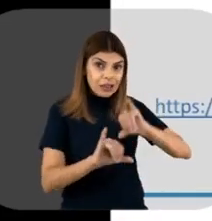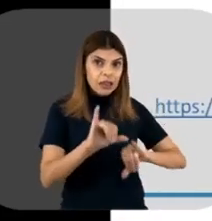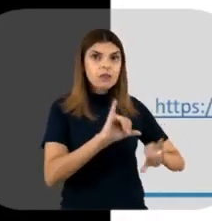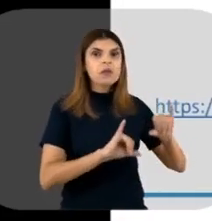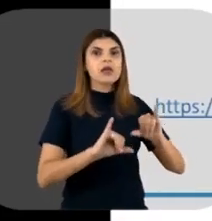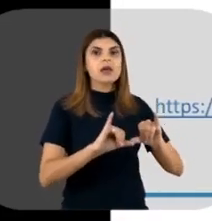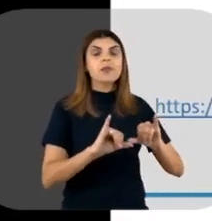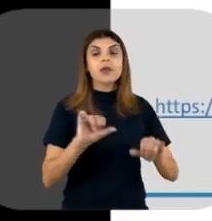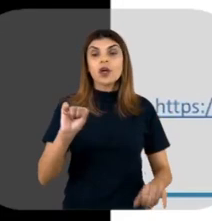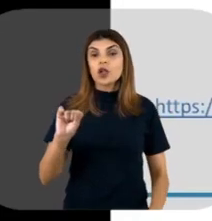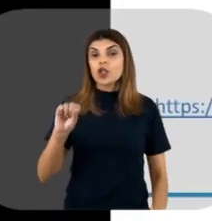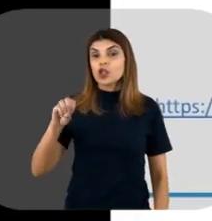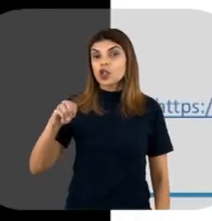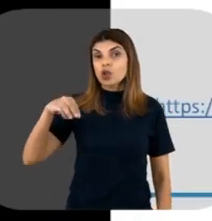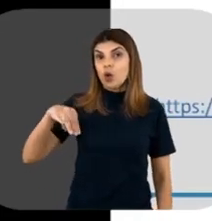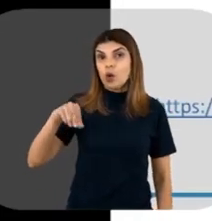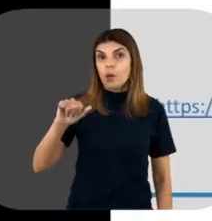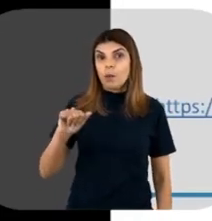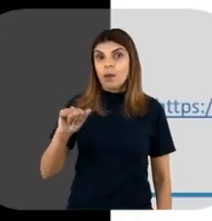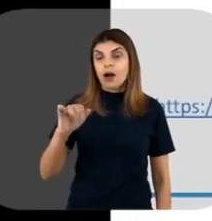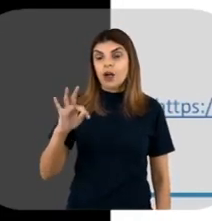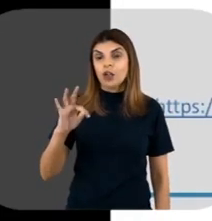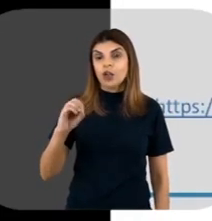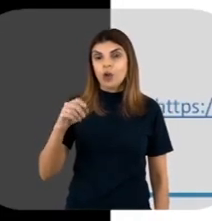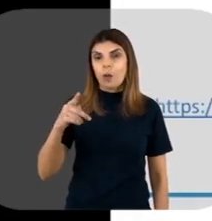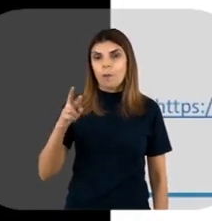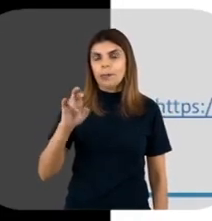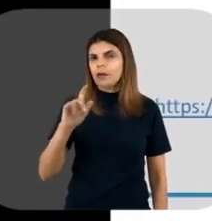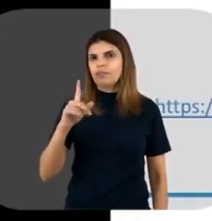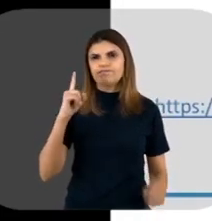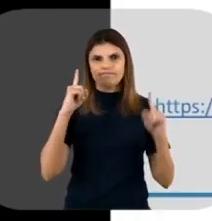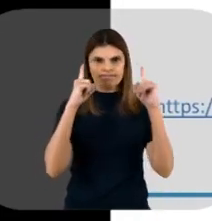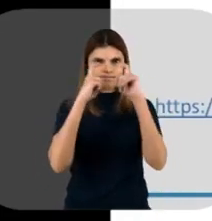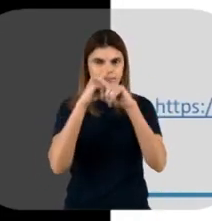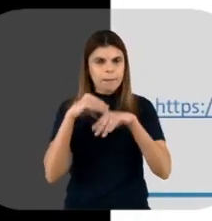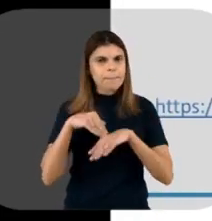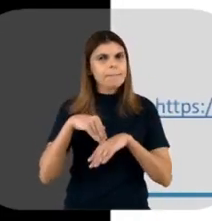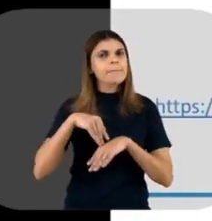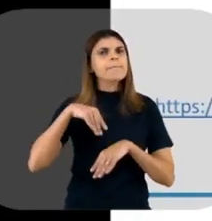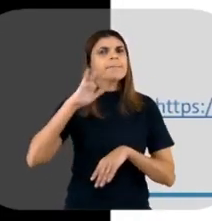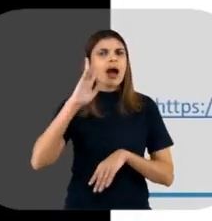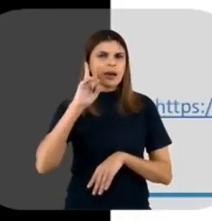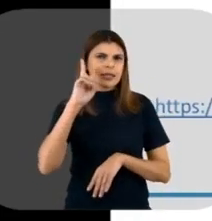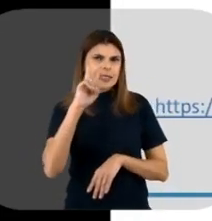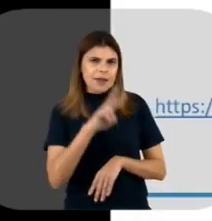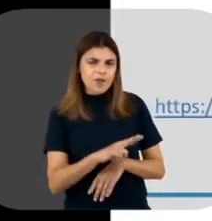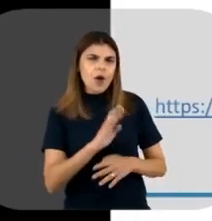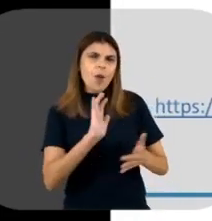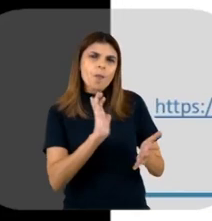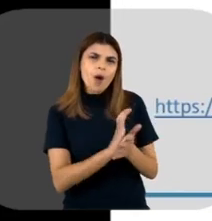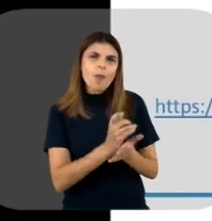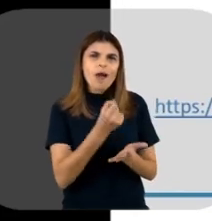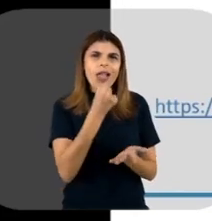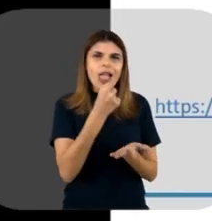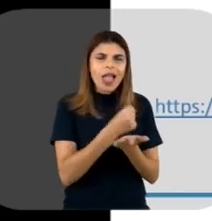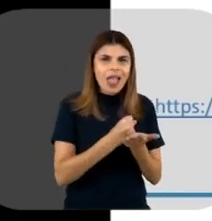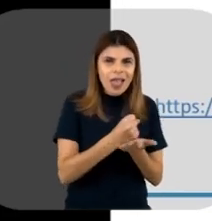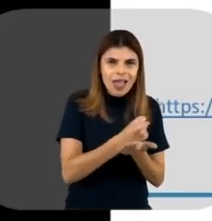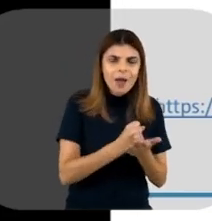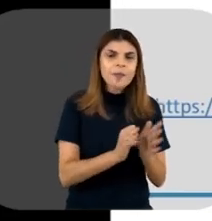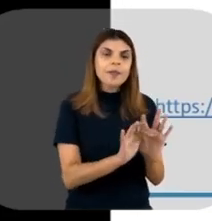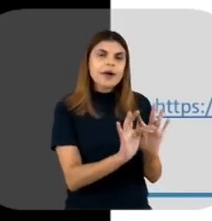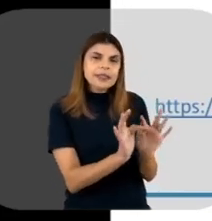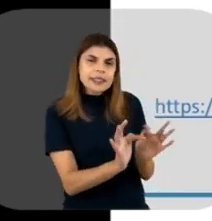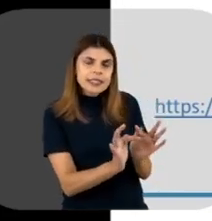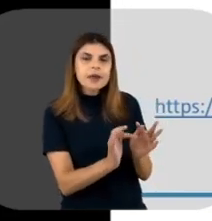né? A somatotropina já não é, né? Tem uma complexidade um pouco maior, né? Como a gente tá vendo aqui droga clássica. Aí aqui